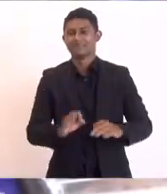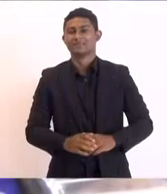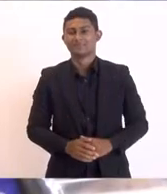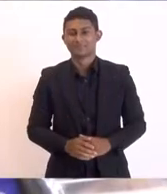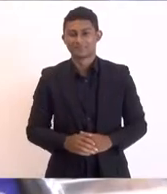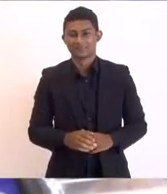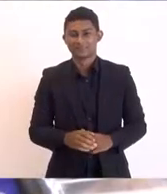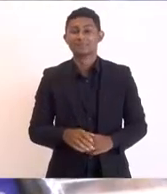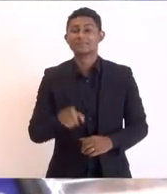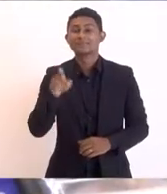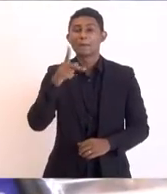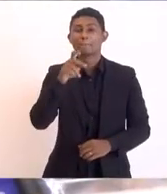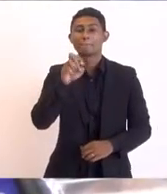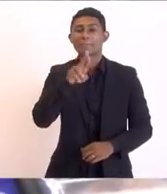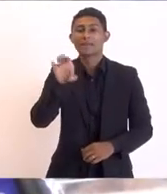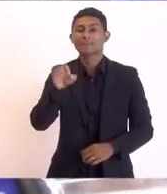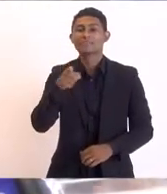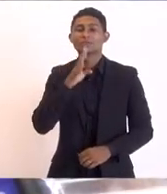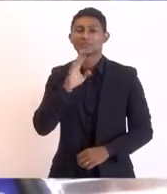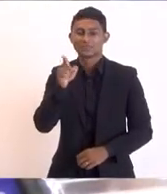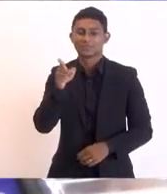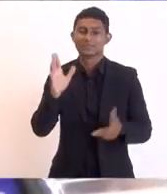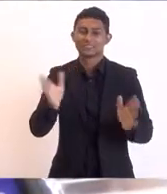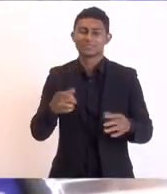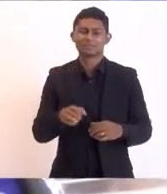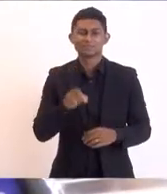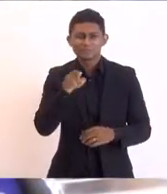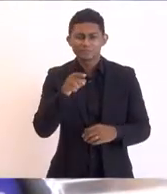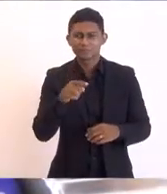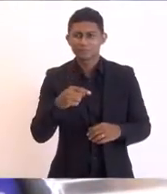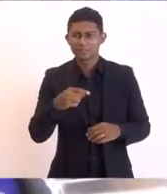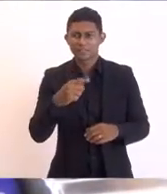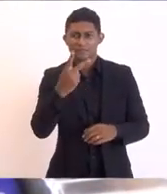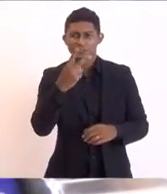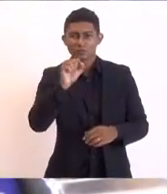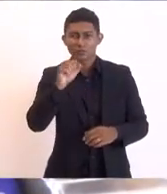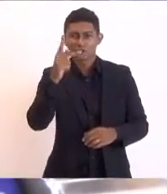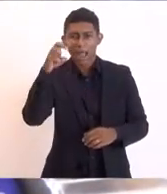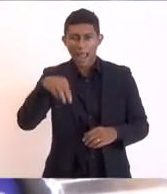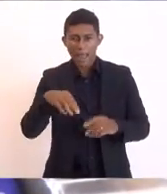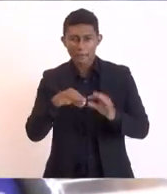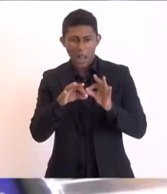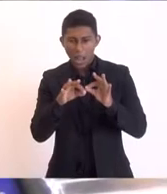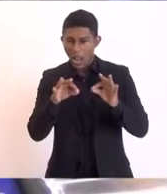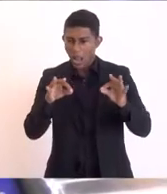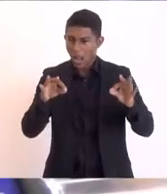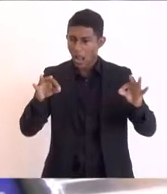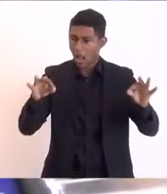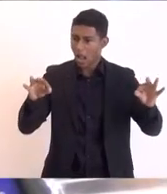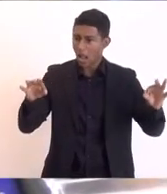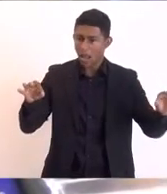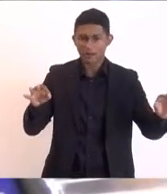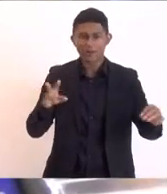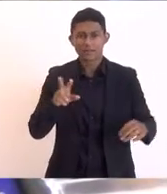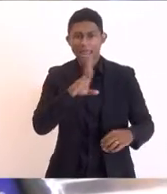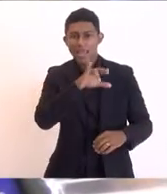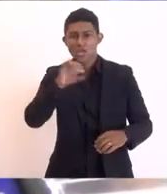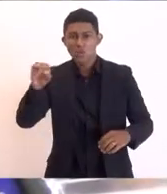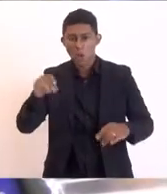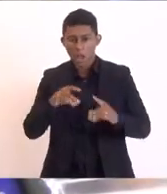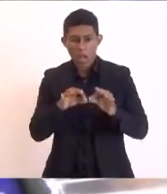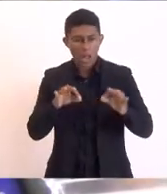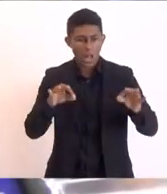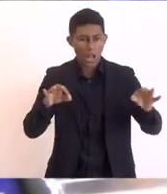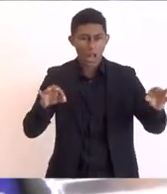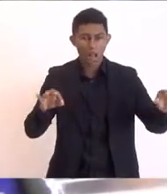Pérez conhece não é Pérez 28 quilômetros de Rio navegável André Pantanal do estado do Rio de Janeiro está